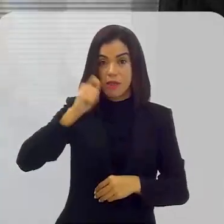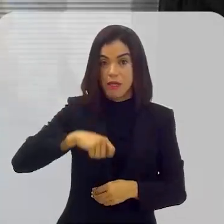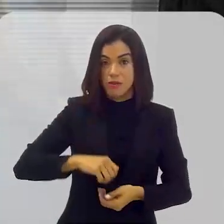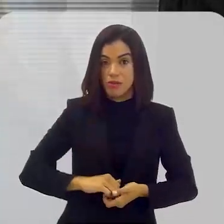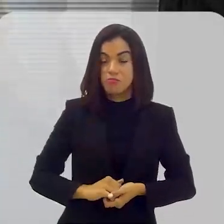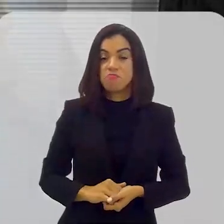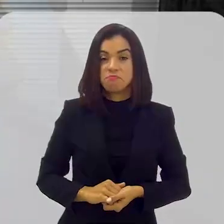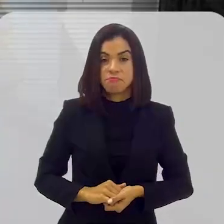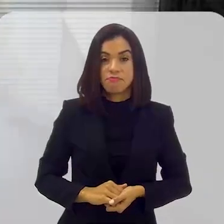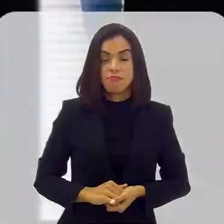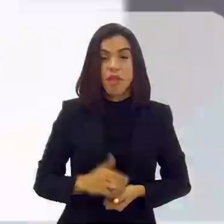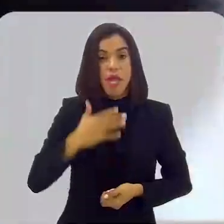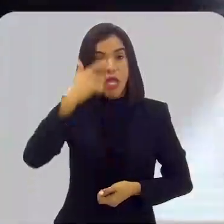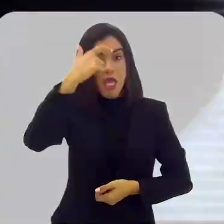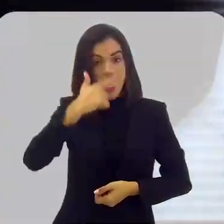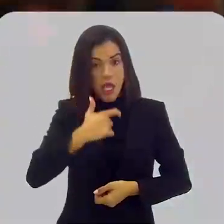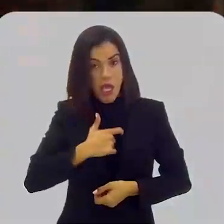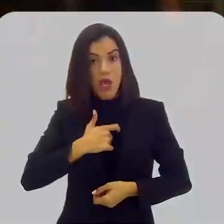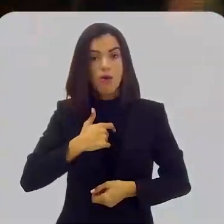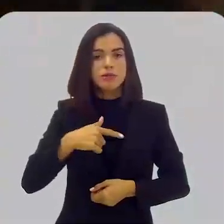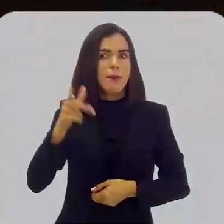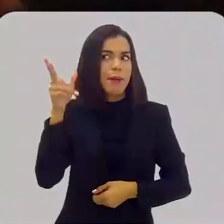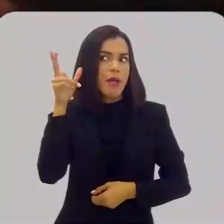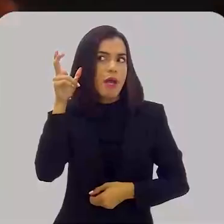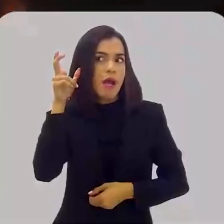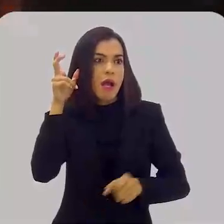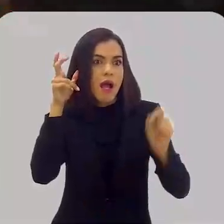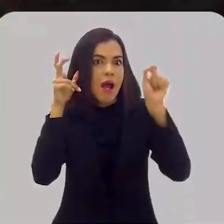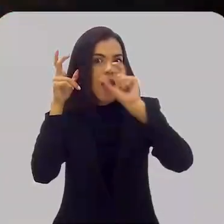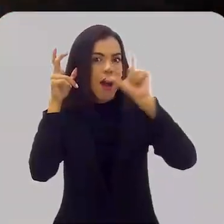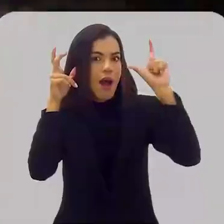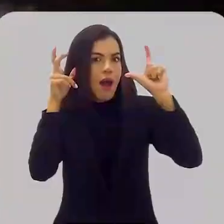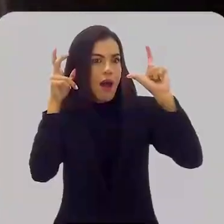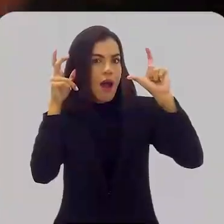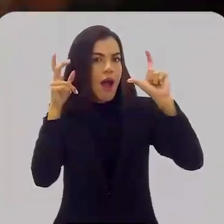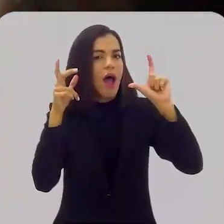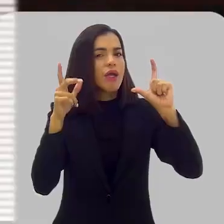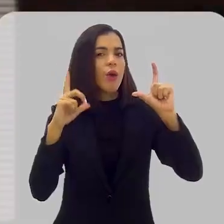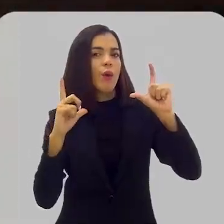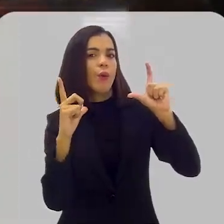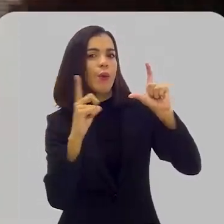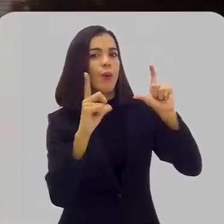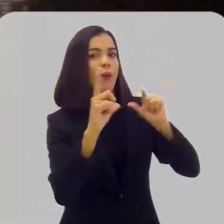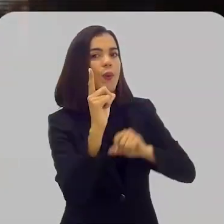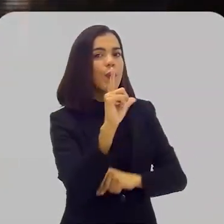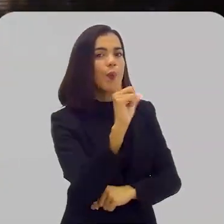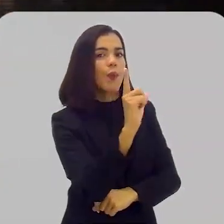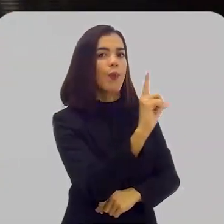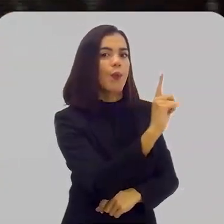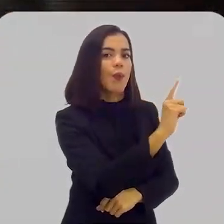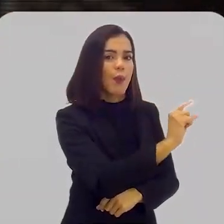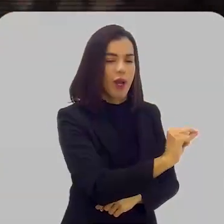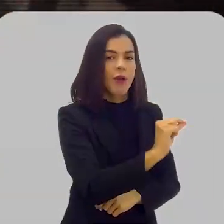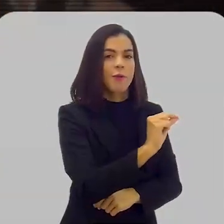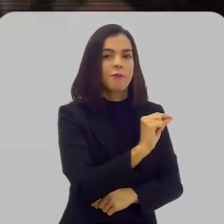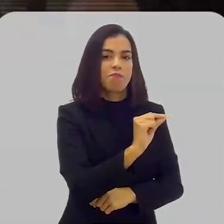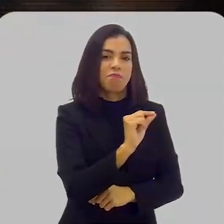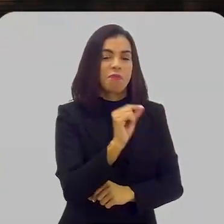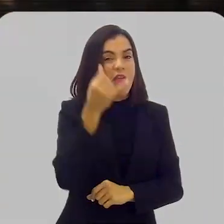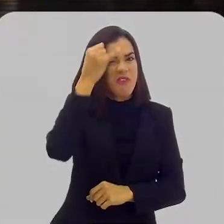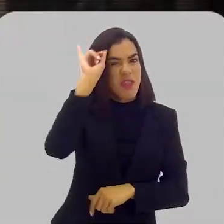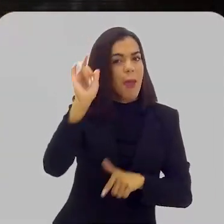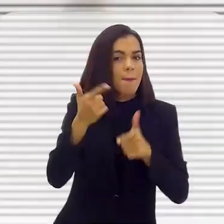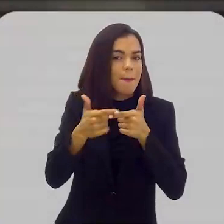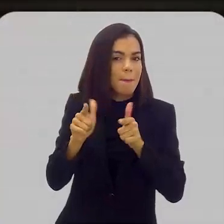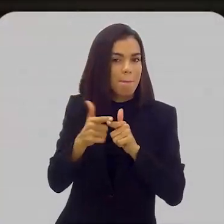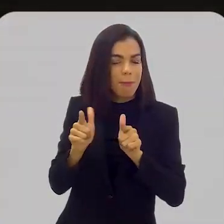Palácio Tiradentes, contra o Palácio Tiradentes. Eu, como estou sempre atento, o que eu fiz? Depois eu me distanciei para que não